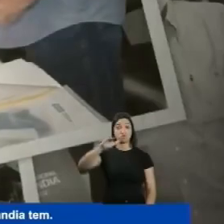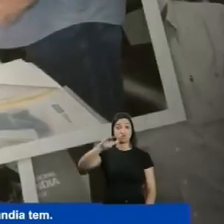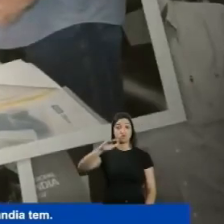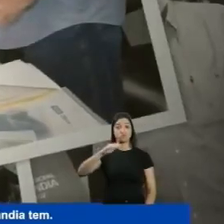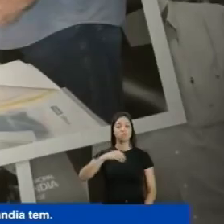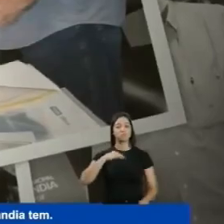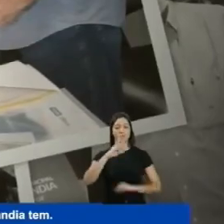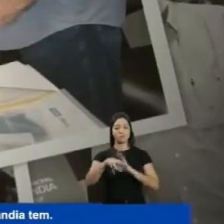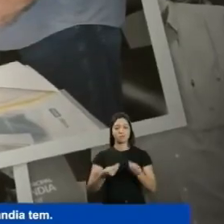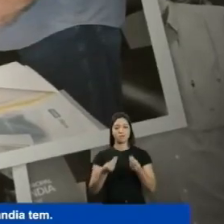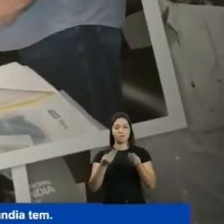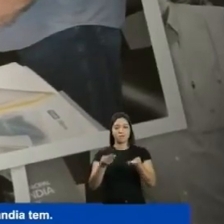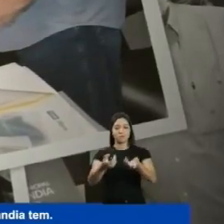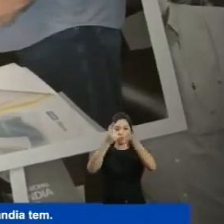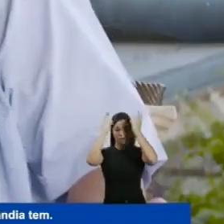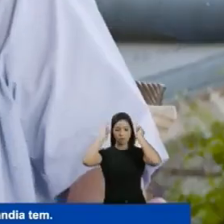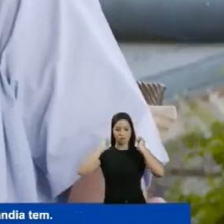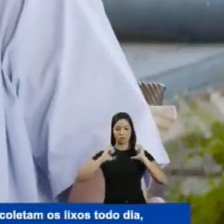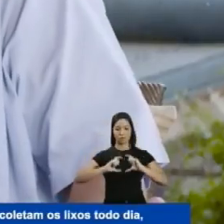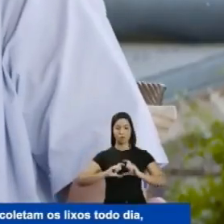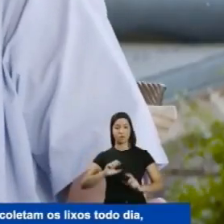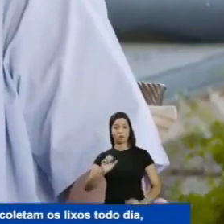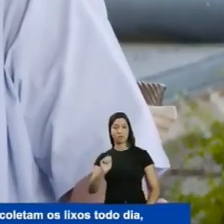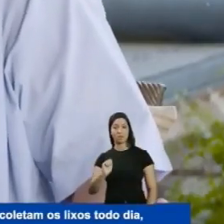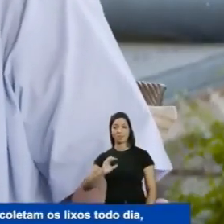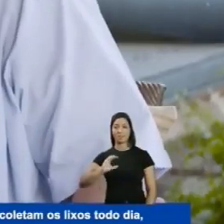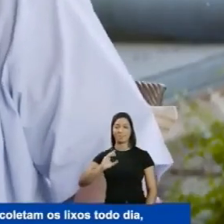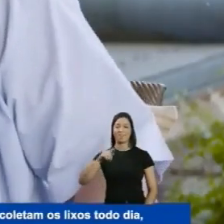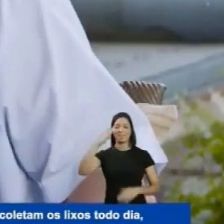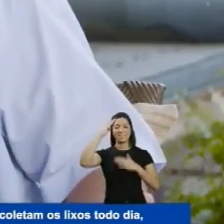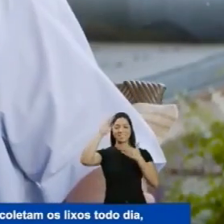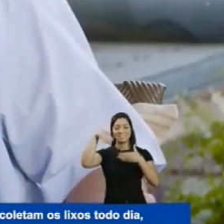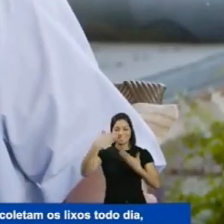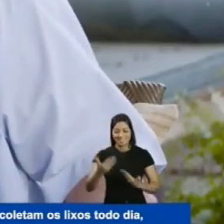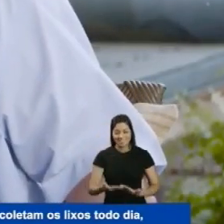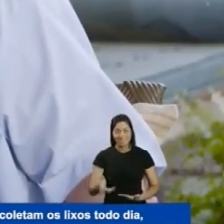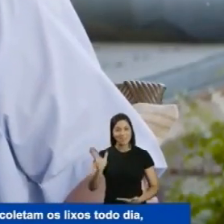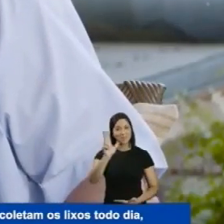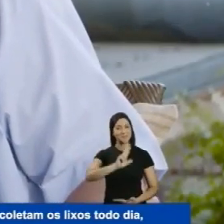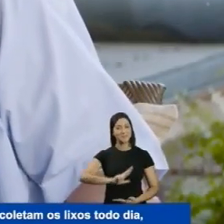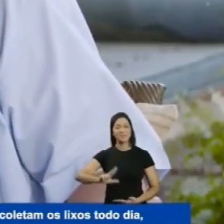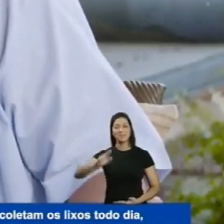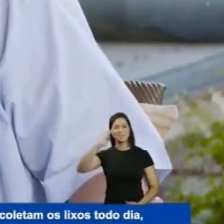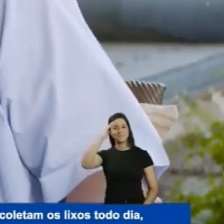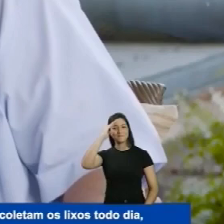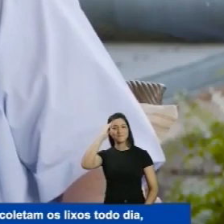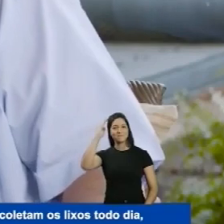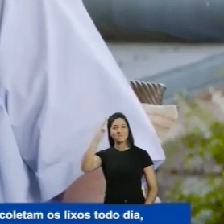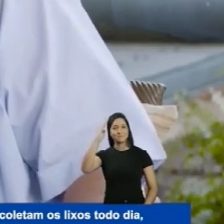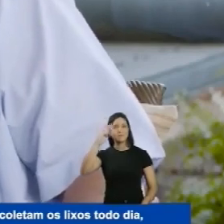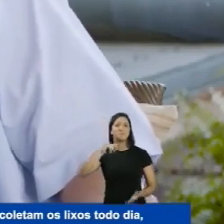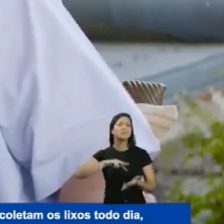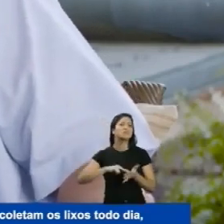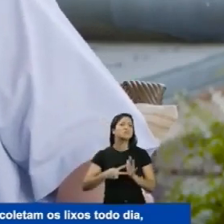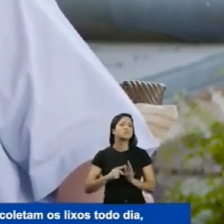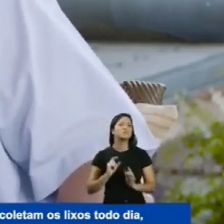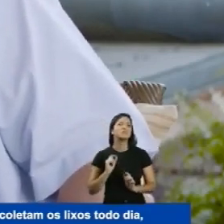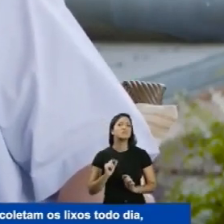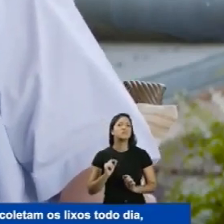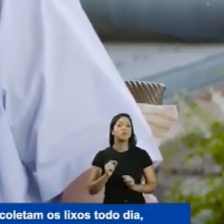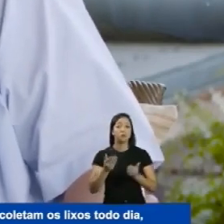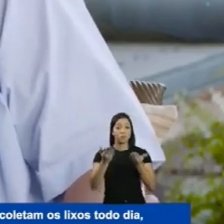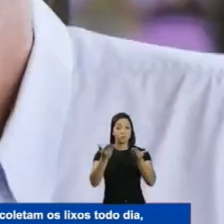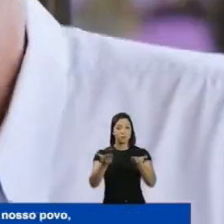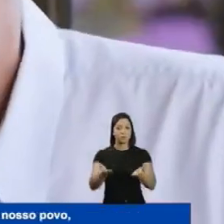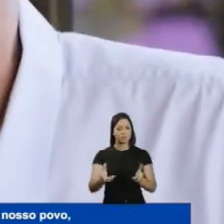honraria que Uberlândia tem Numa sinalização de dizer assim Ó, vocês que coletam os lixos todo